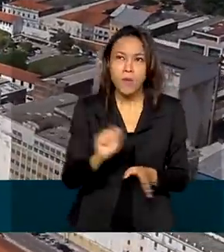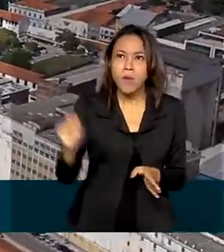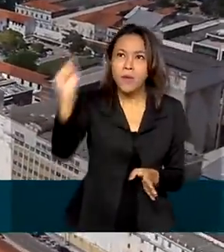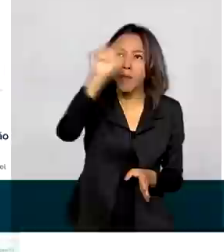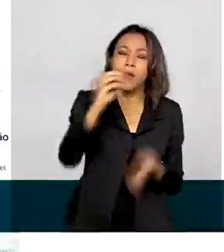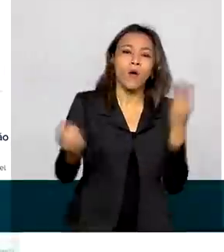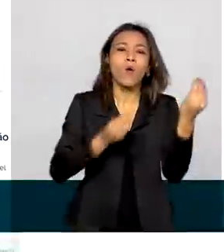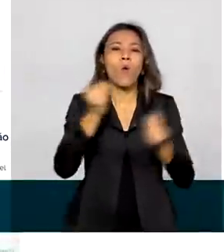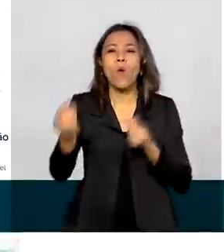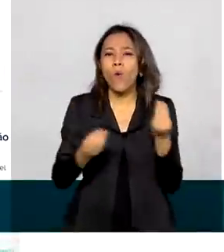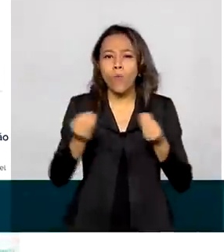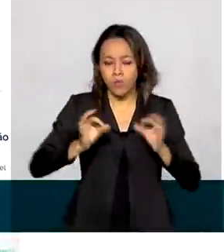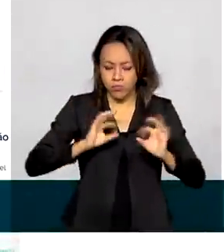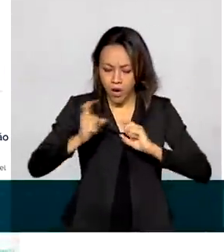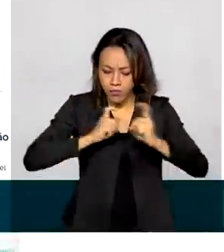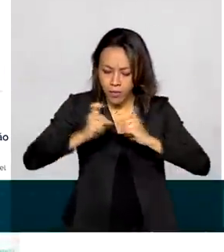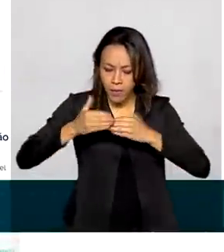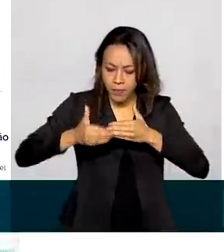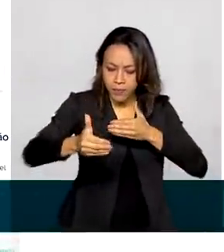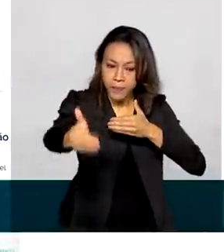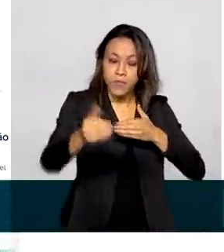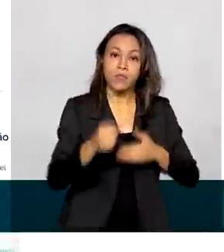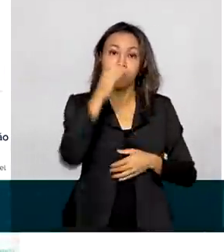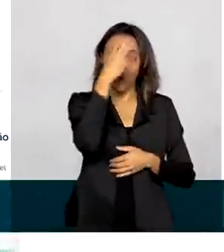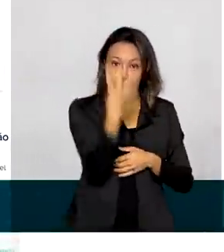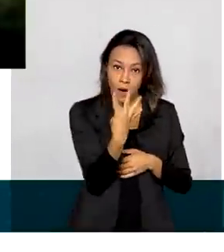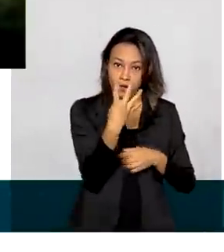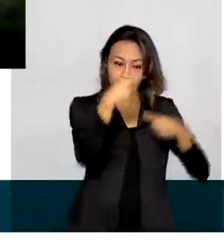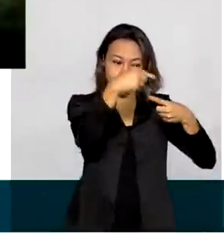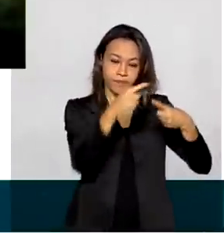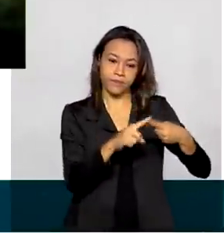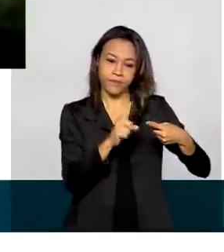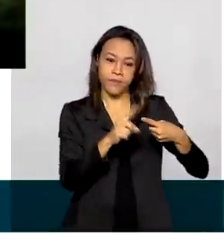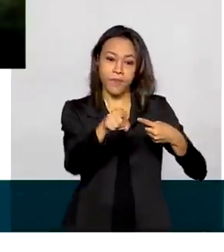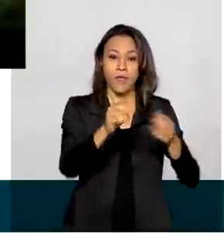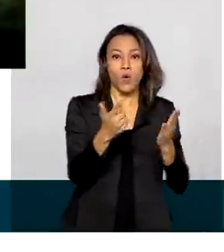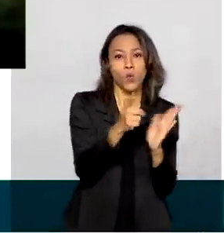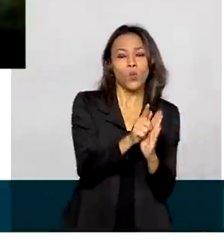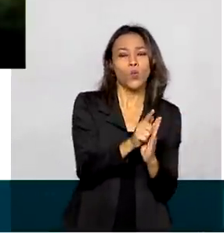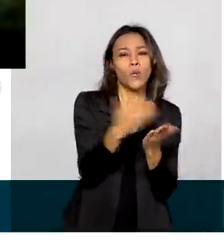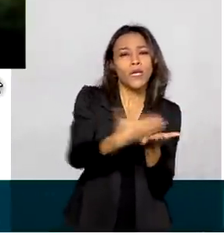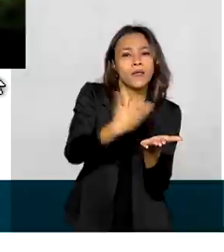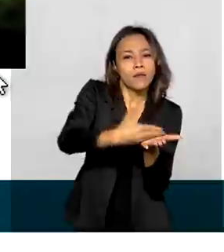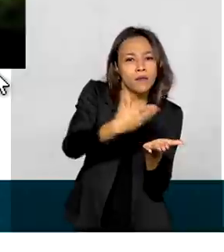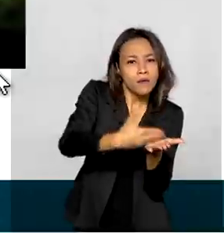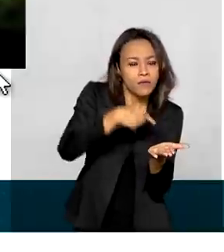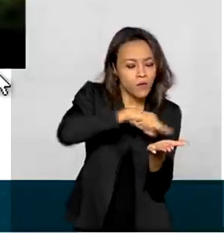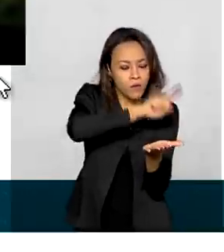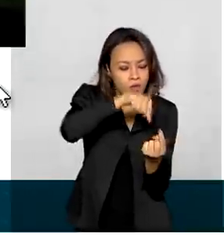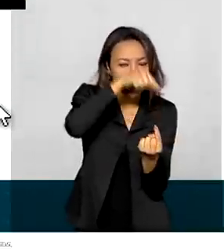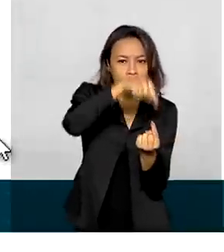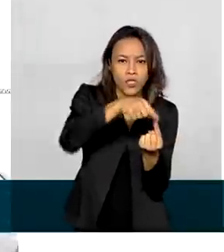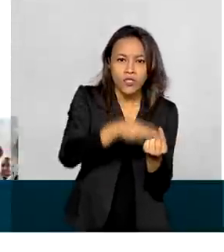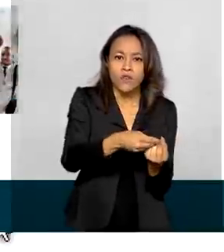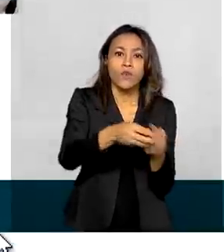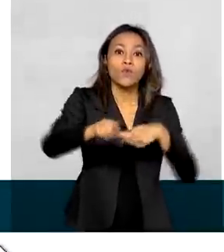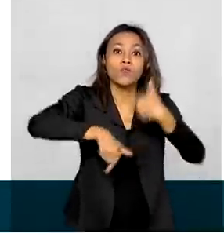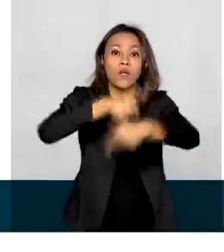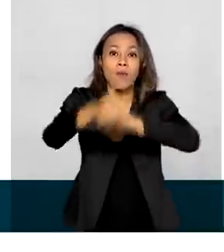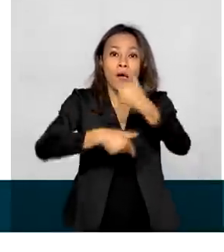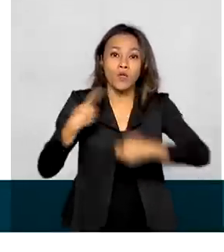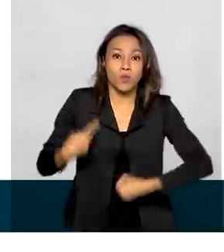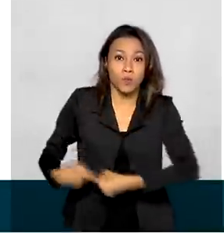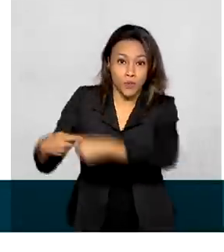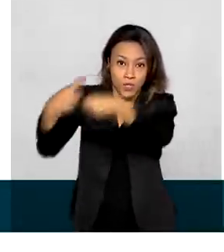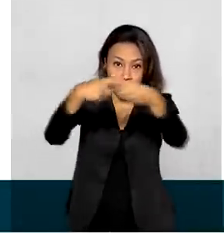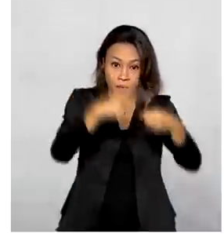mandatos. Ao todo, são quatro produtos. O Guia do Novo Prefeito, elaborado para conduzir as ações municipais nos